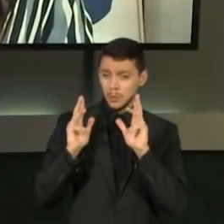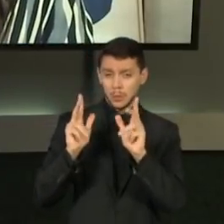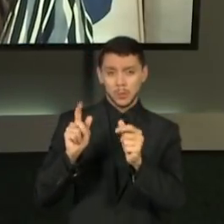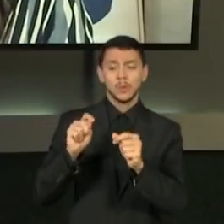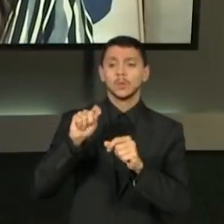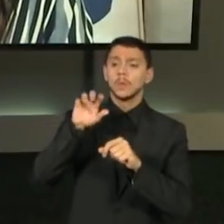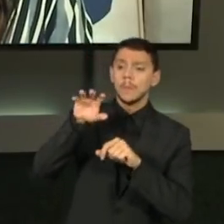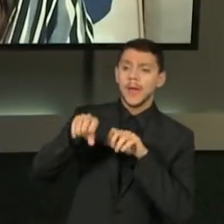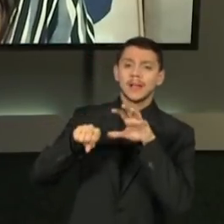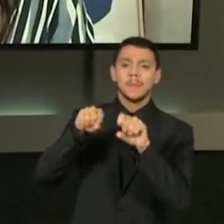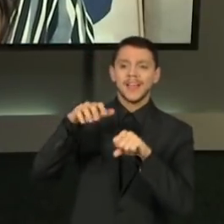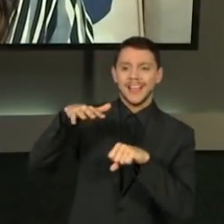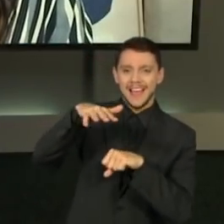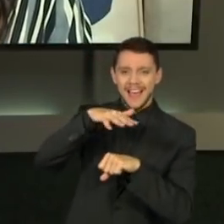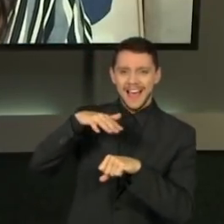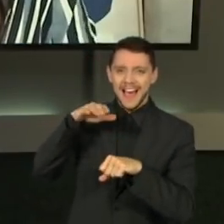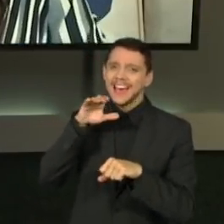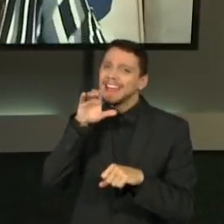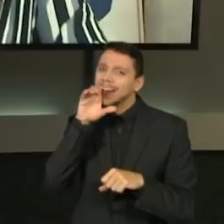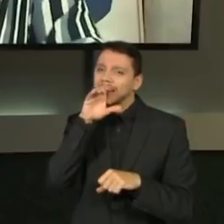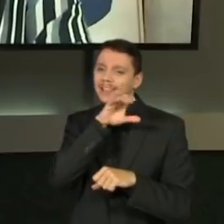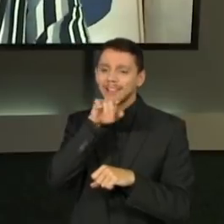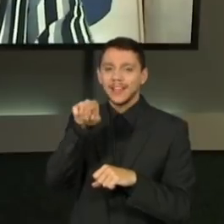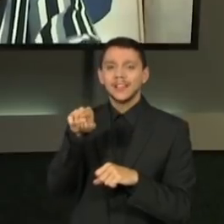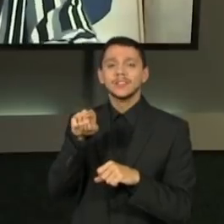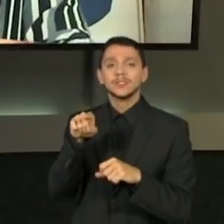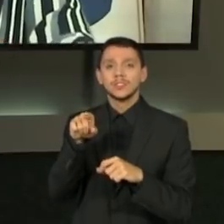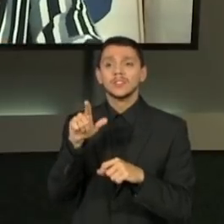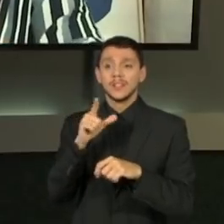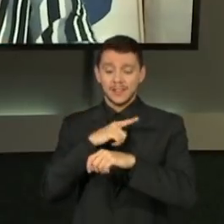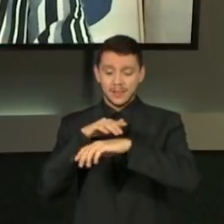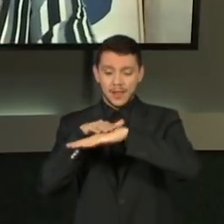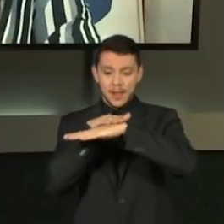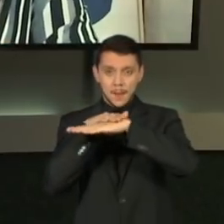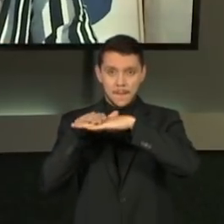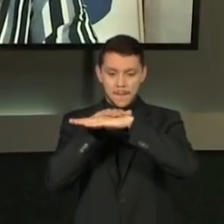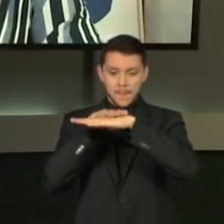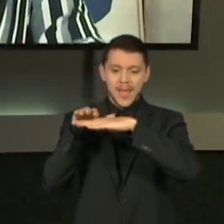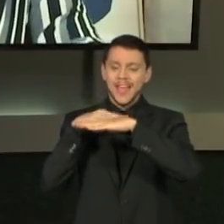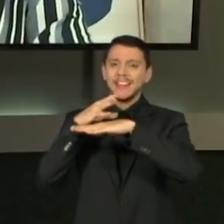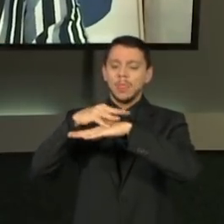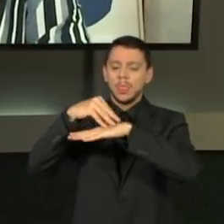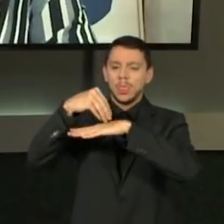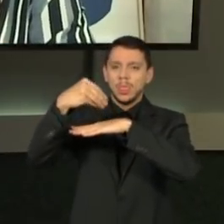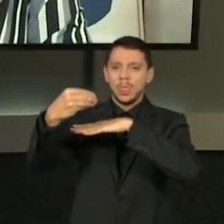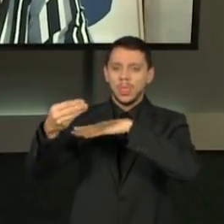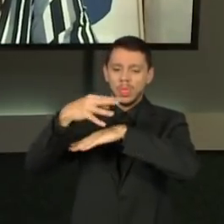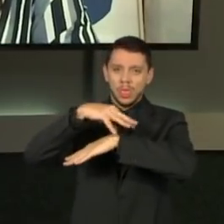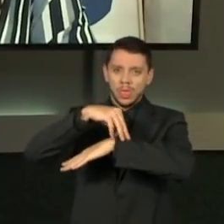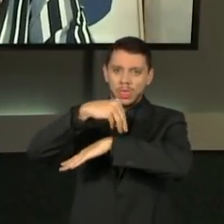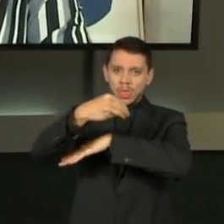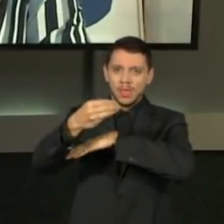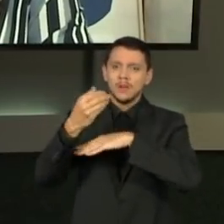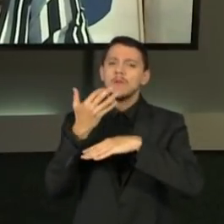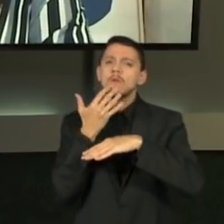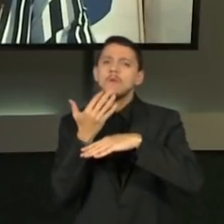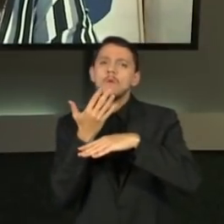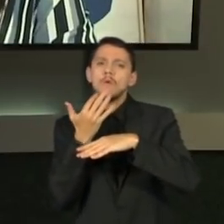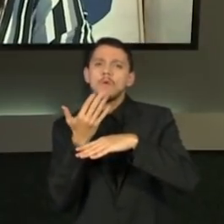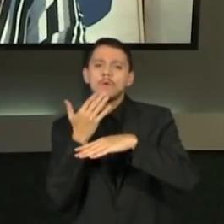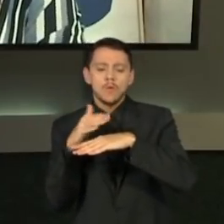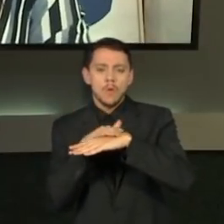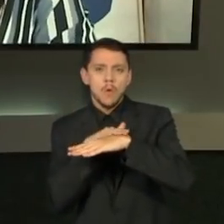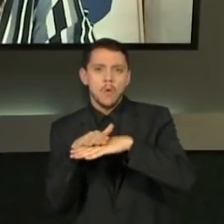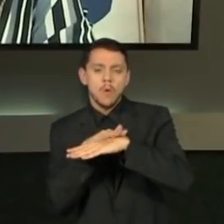da zona quente, elas tinham perdido a camada superficial da pele, que dá coloração aos corpos